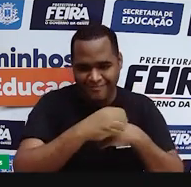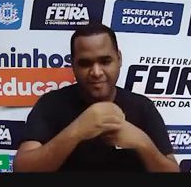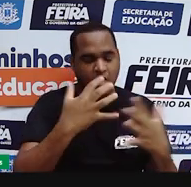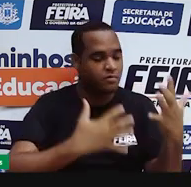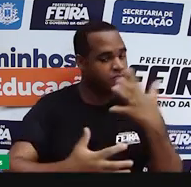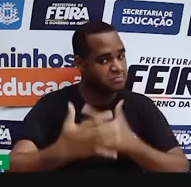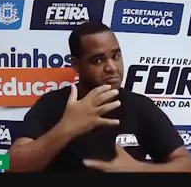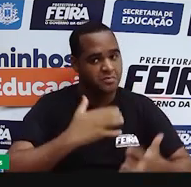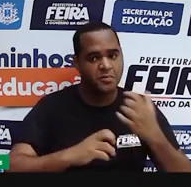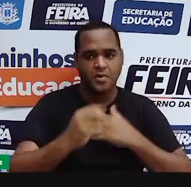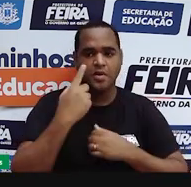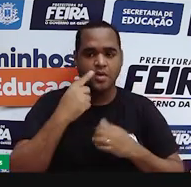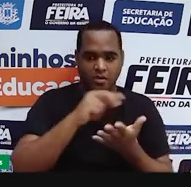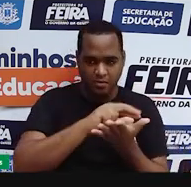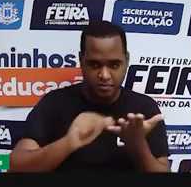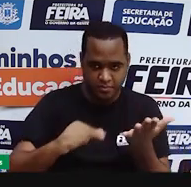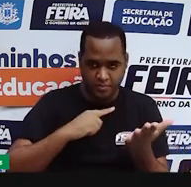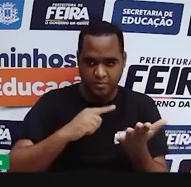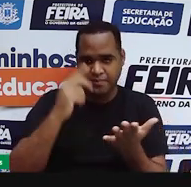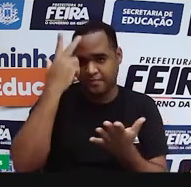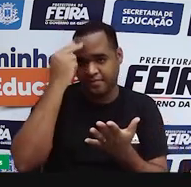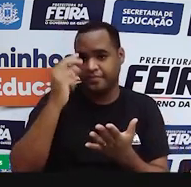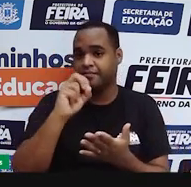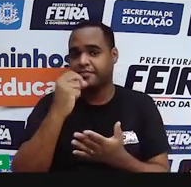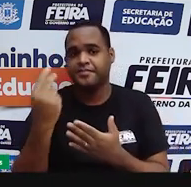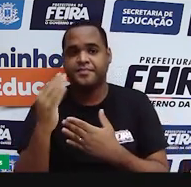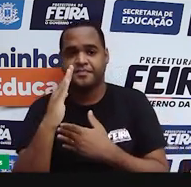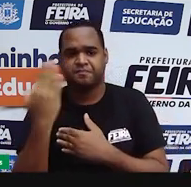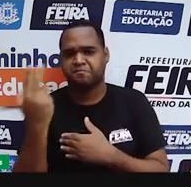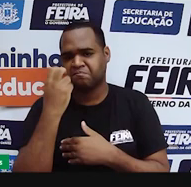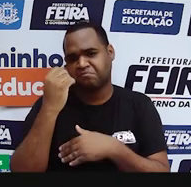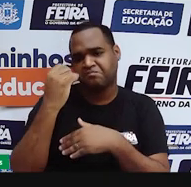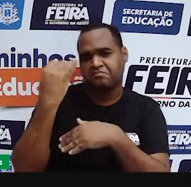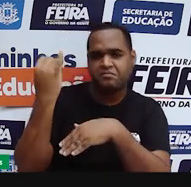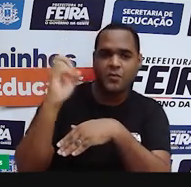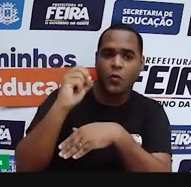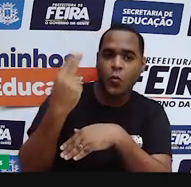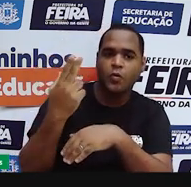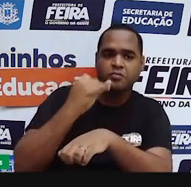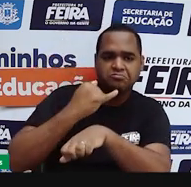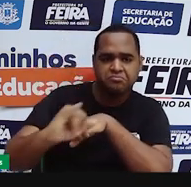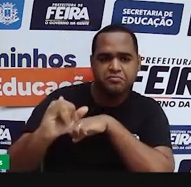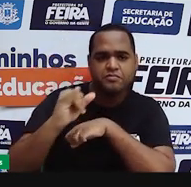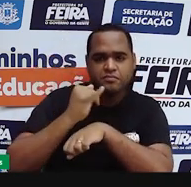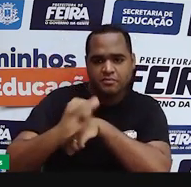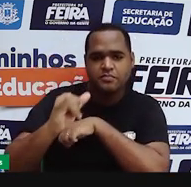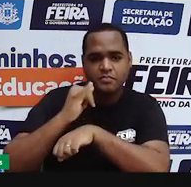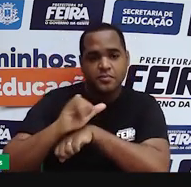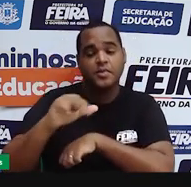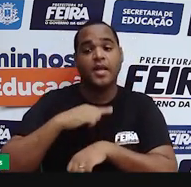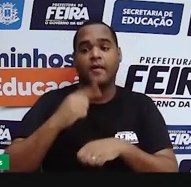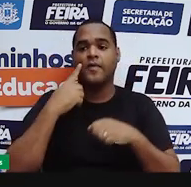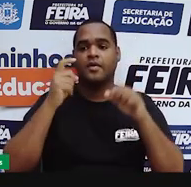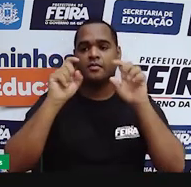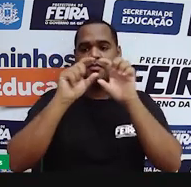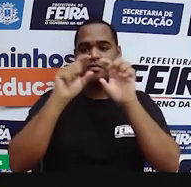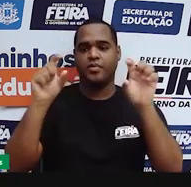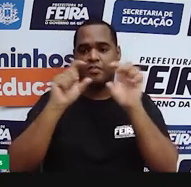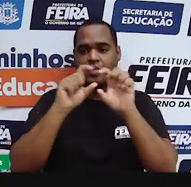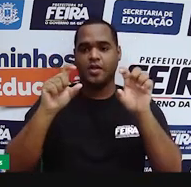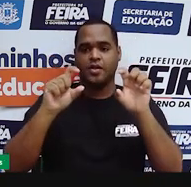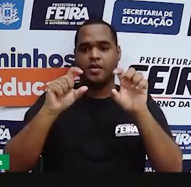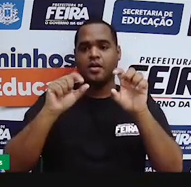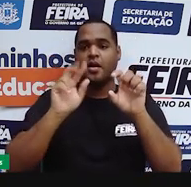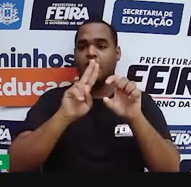a presença de elementos comuns em conteúdos falsos ou enganosos. Aí aqui, se você clicar em cima, se você passar com o mouse em cima, ele